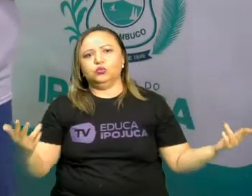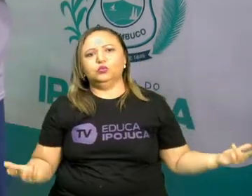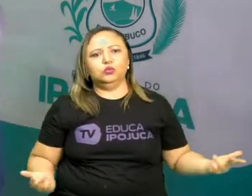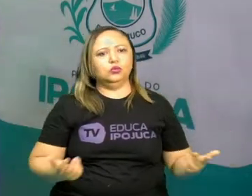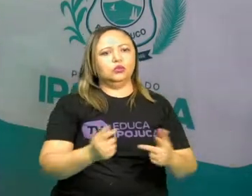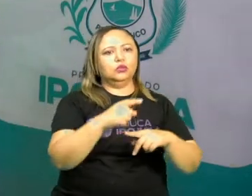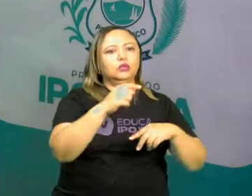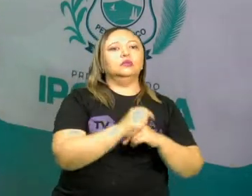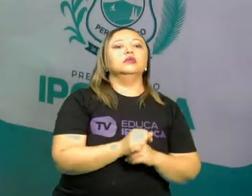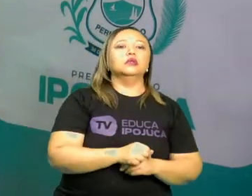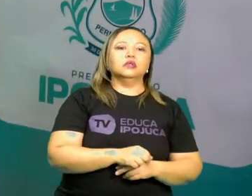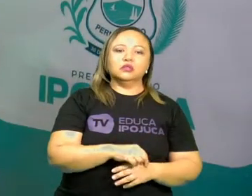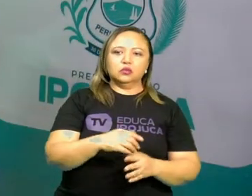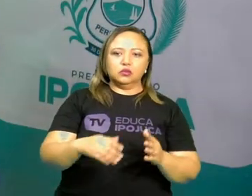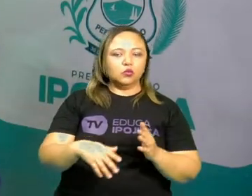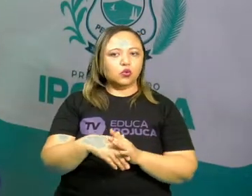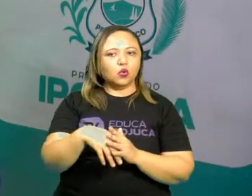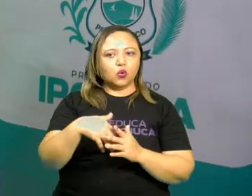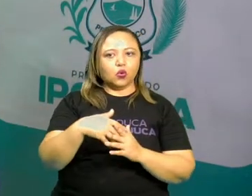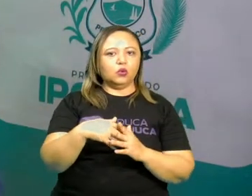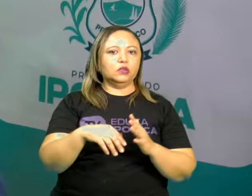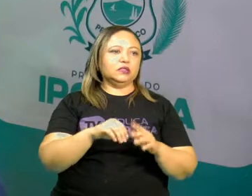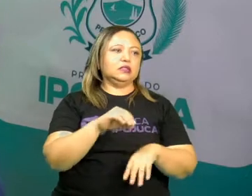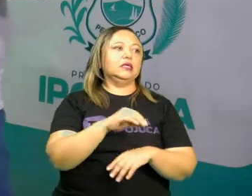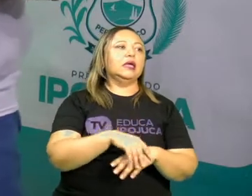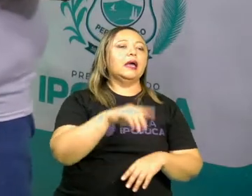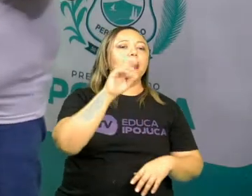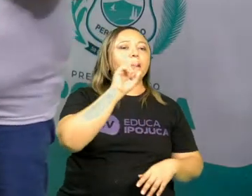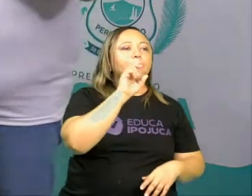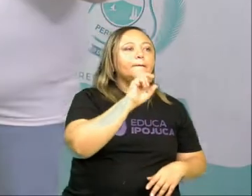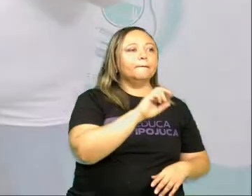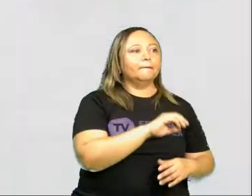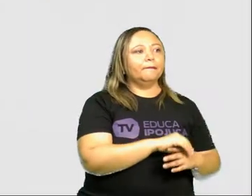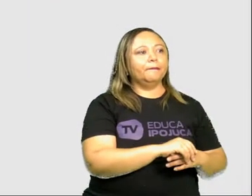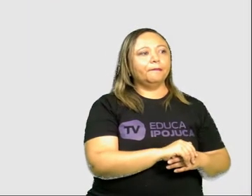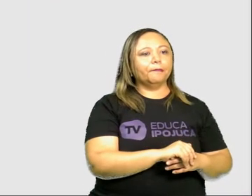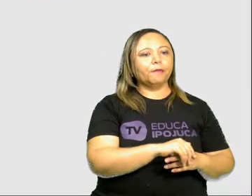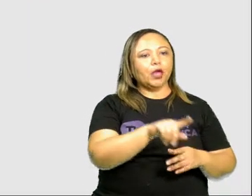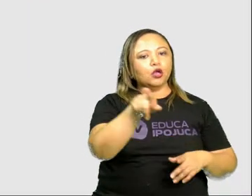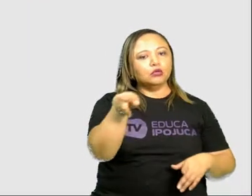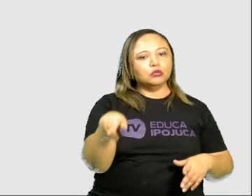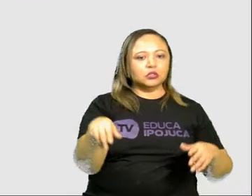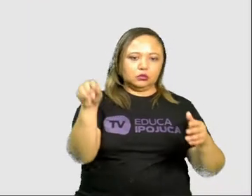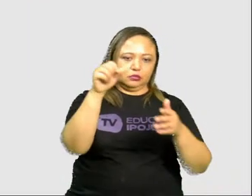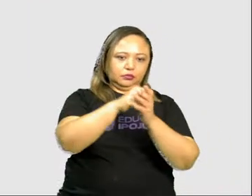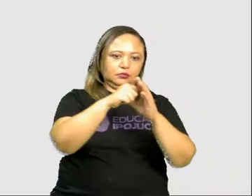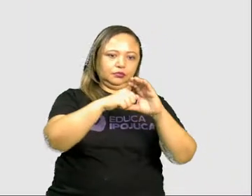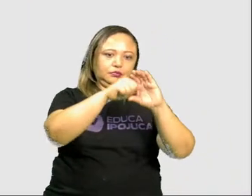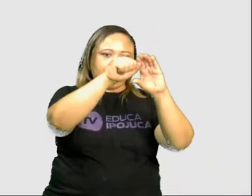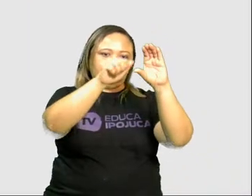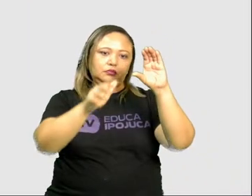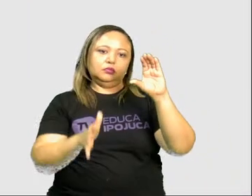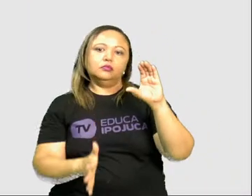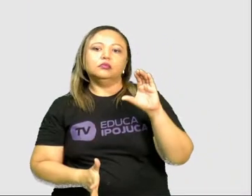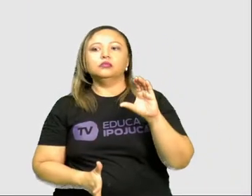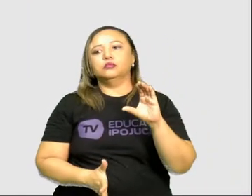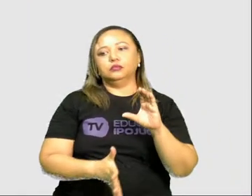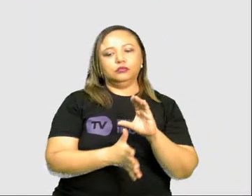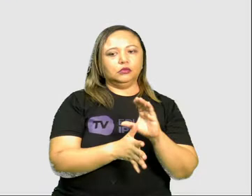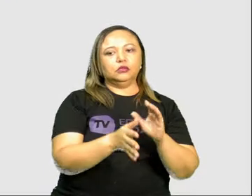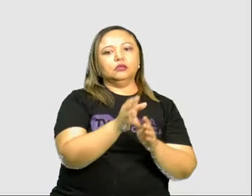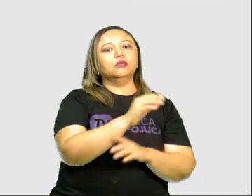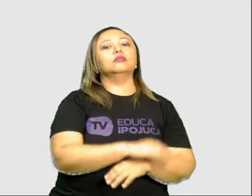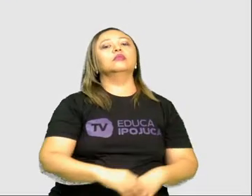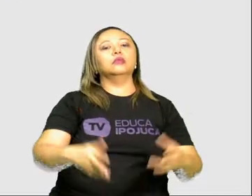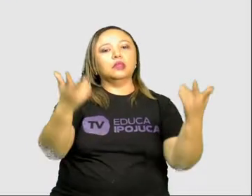sentidos secundários. Mas, vamos seguir adiante. São classificadas como naturais e culturais.